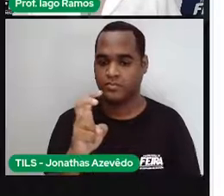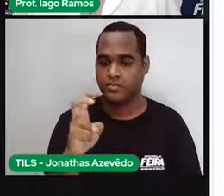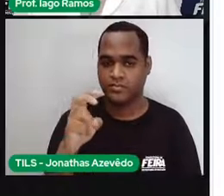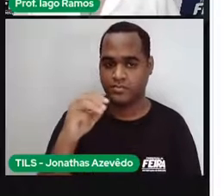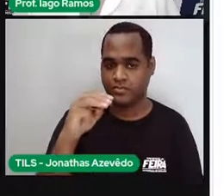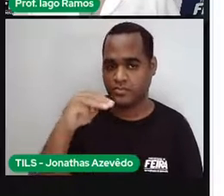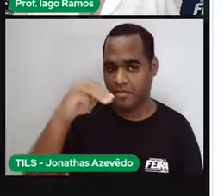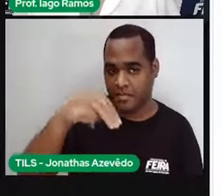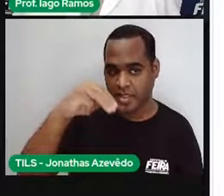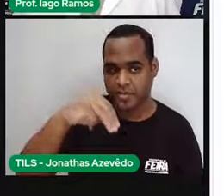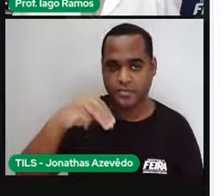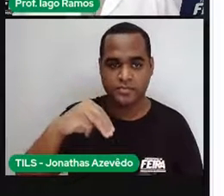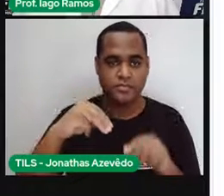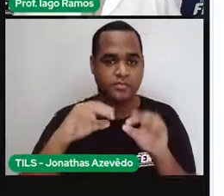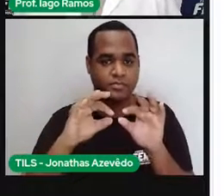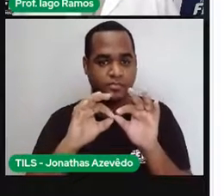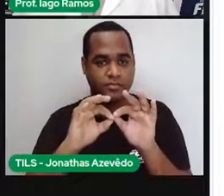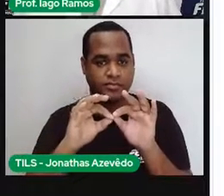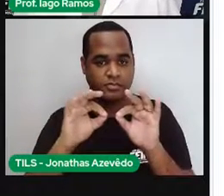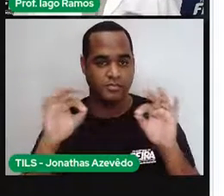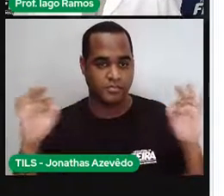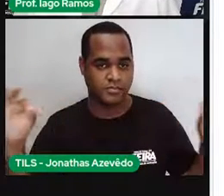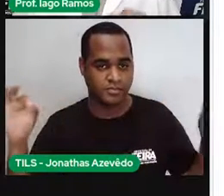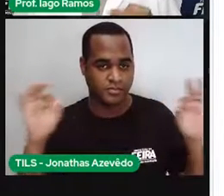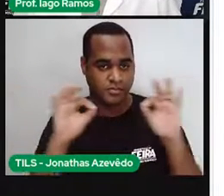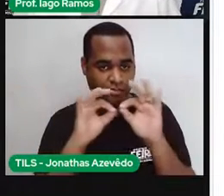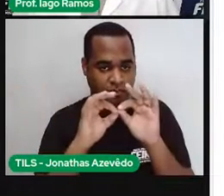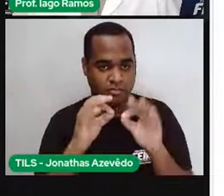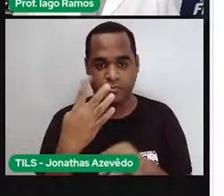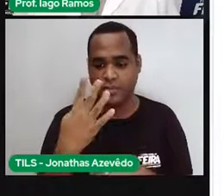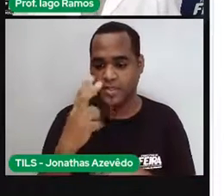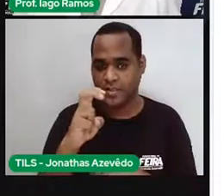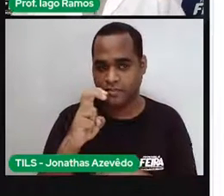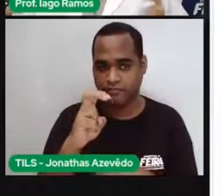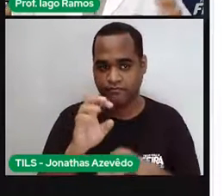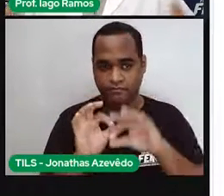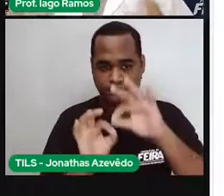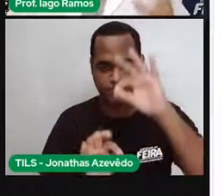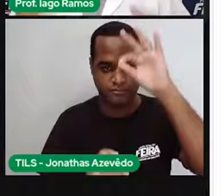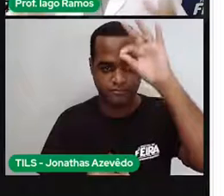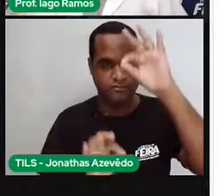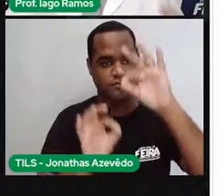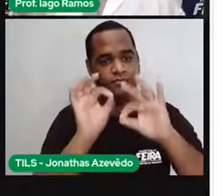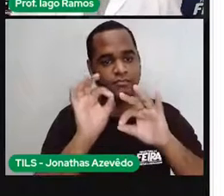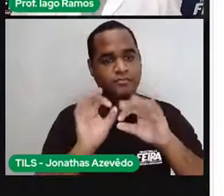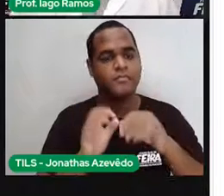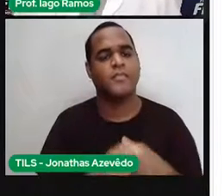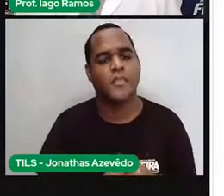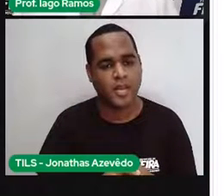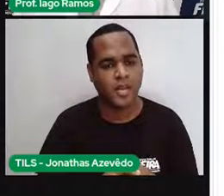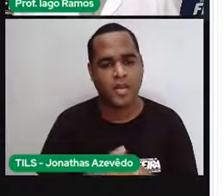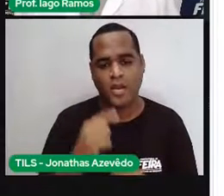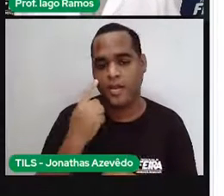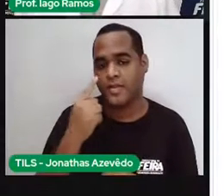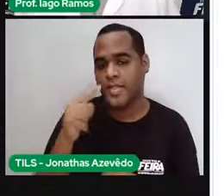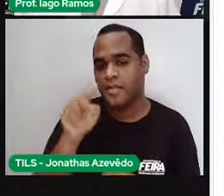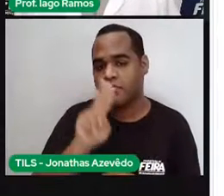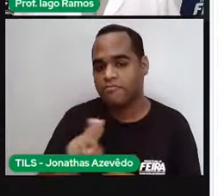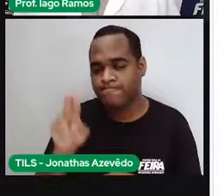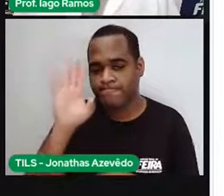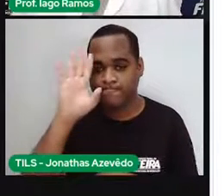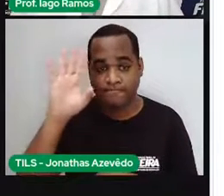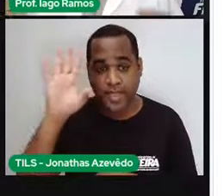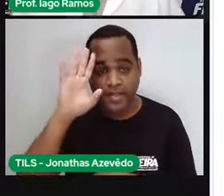de comprimento e 45 metros de largura. Então, eu vou precisar que você use um pouquinho aí da sua